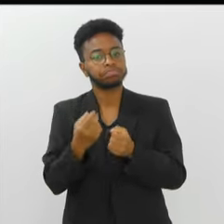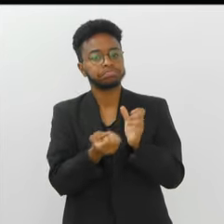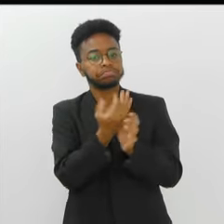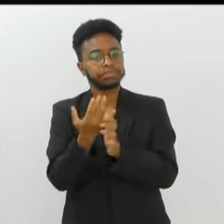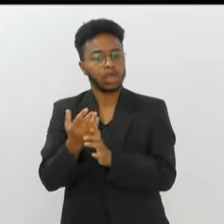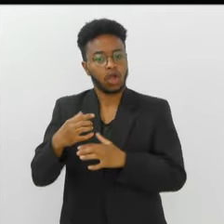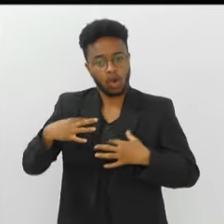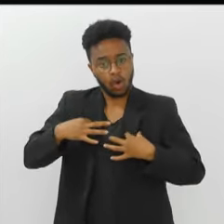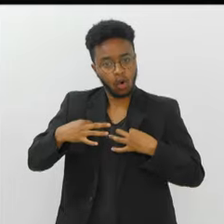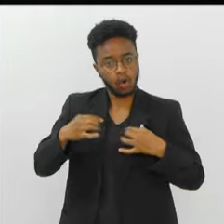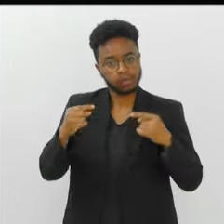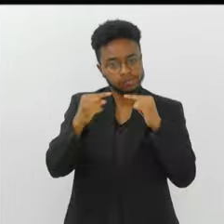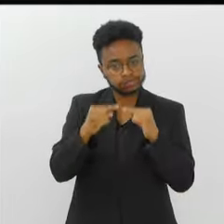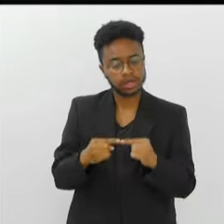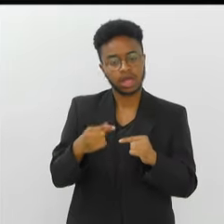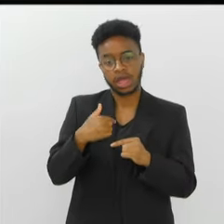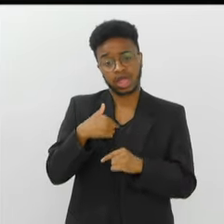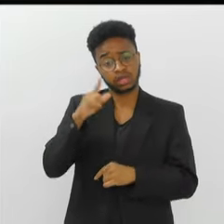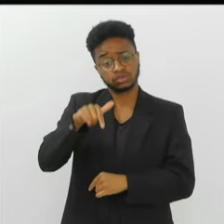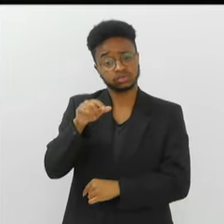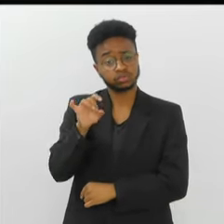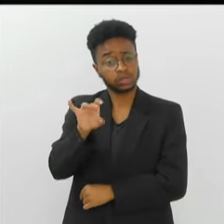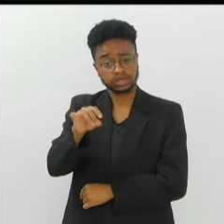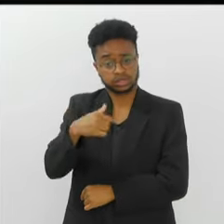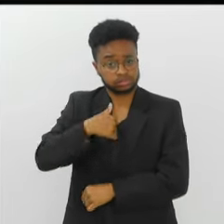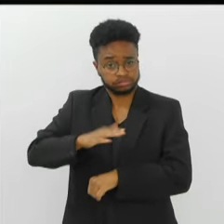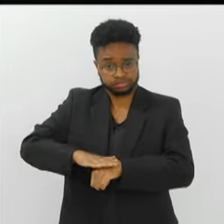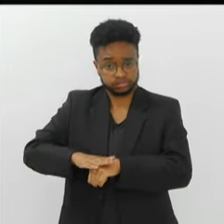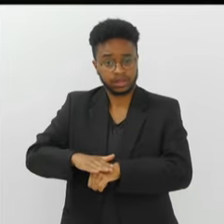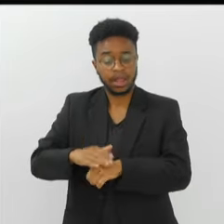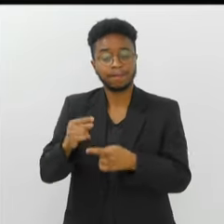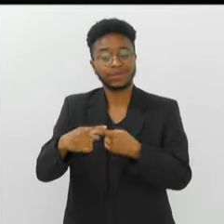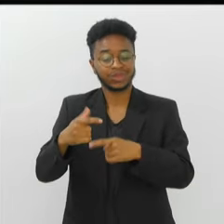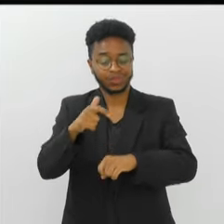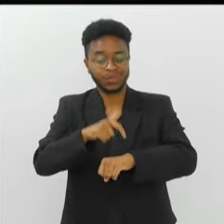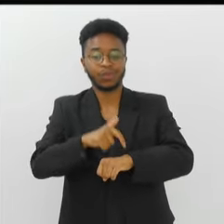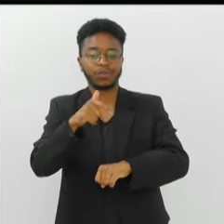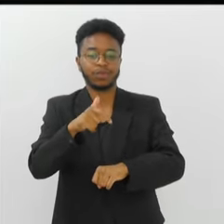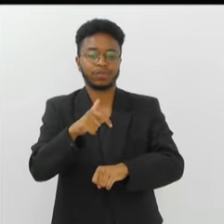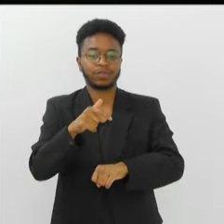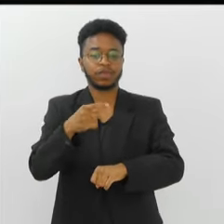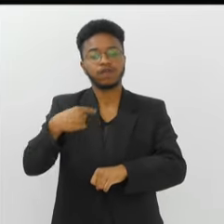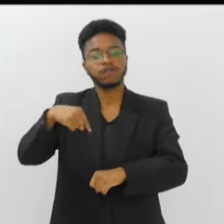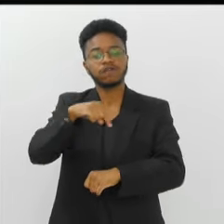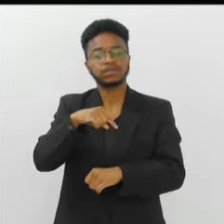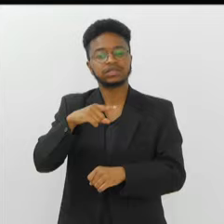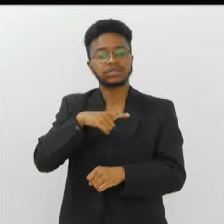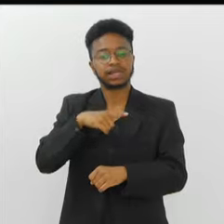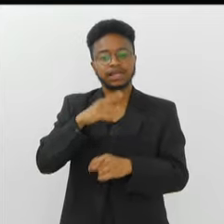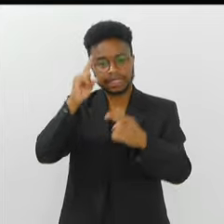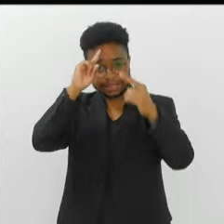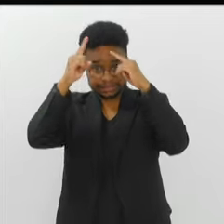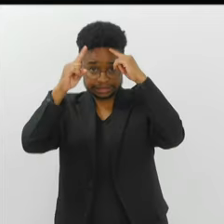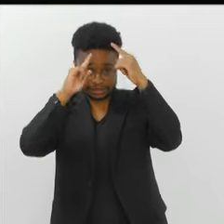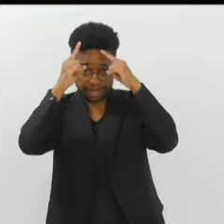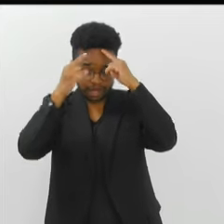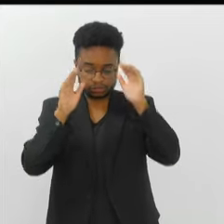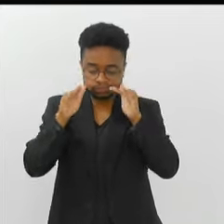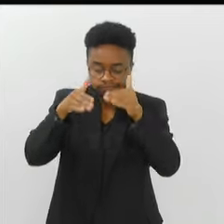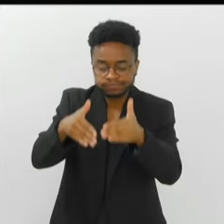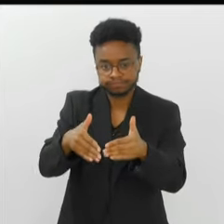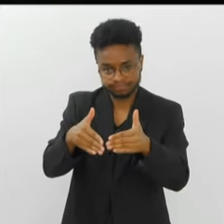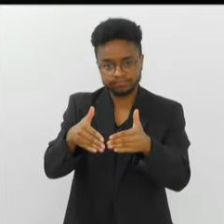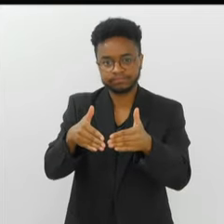de criar um figurino, é um momento solitário, né? Porque é aquele momento que você mergulha nas suas